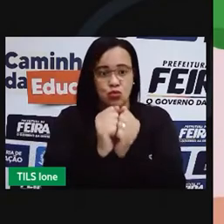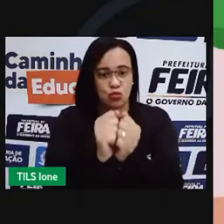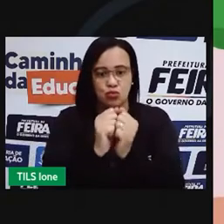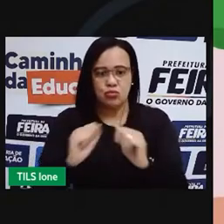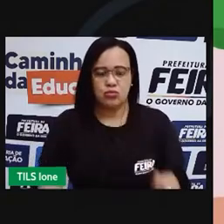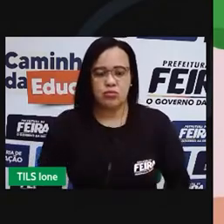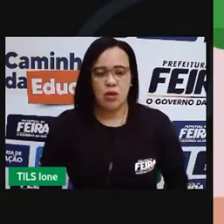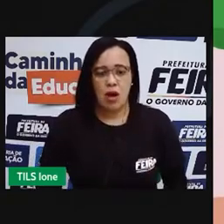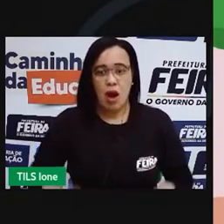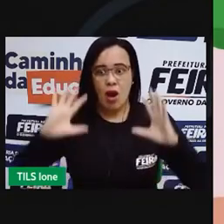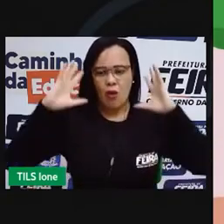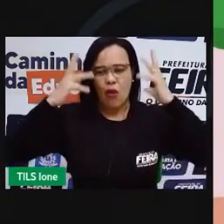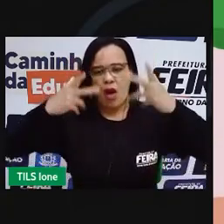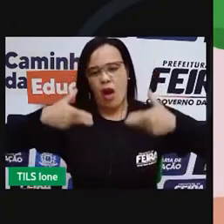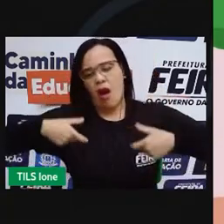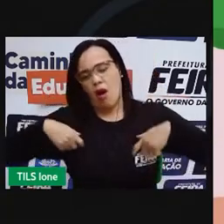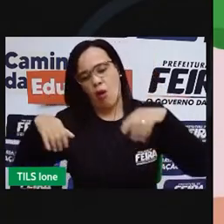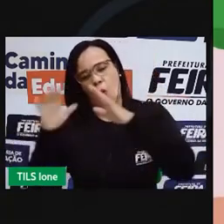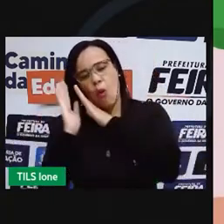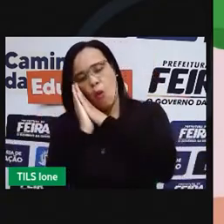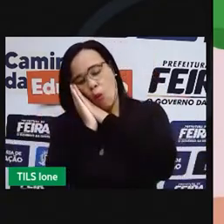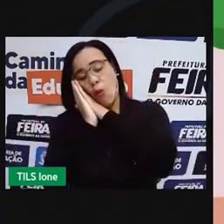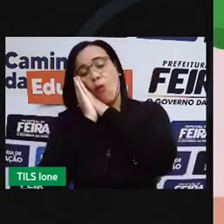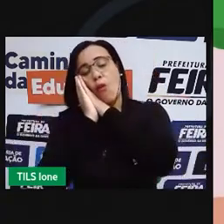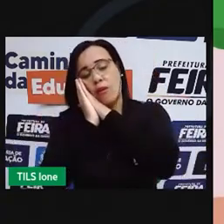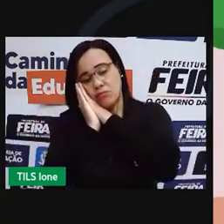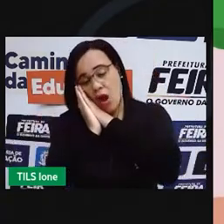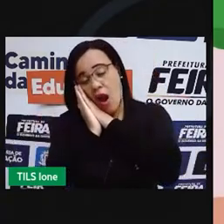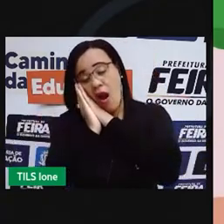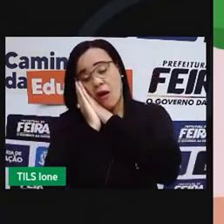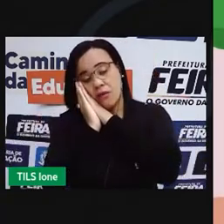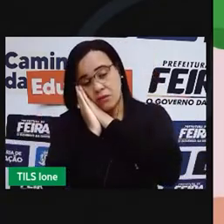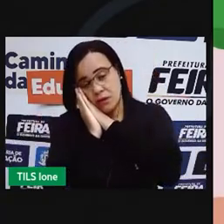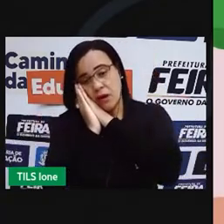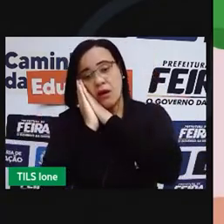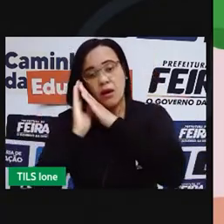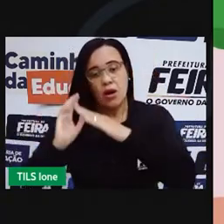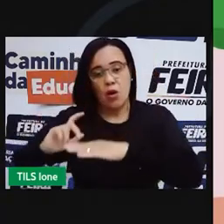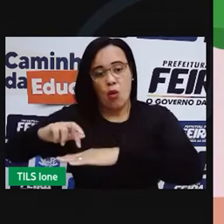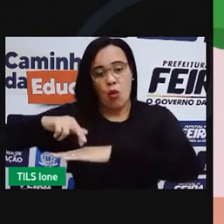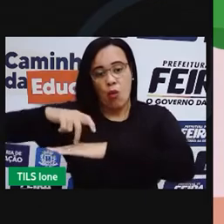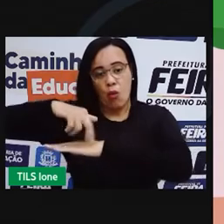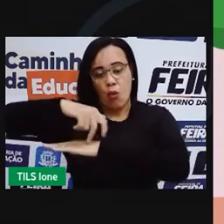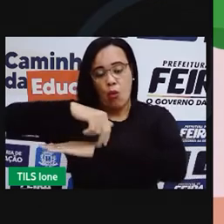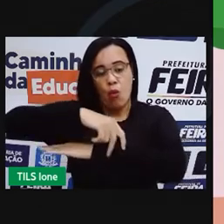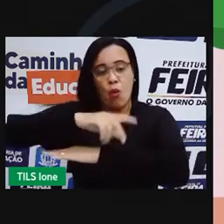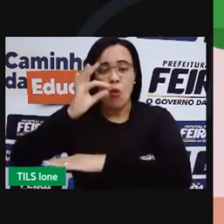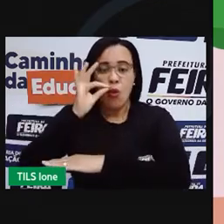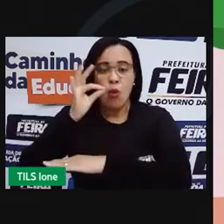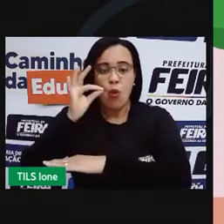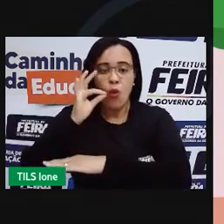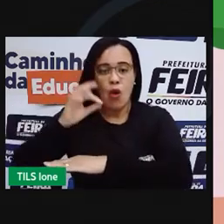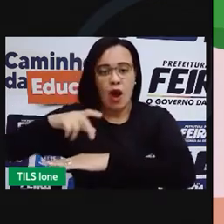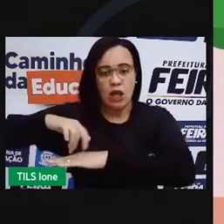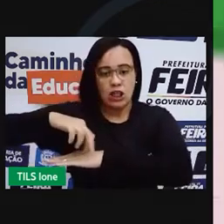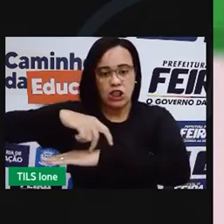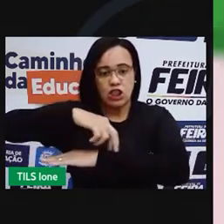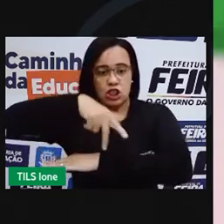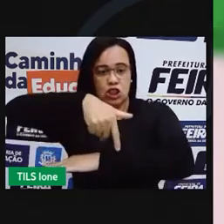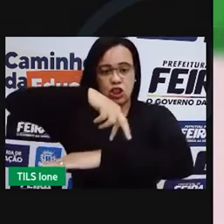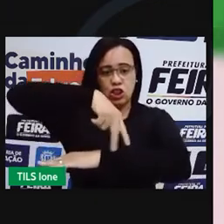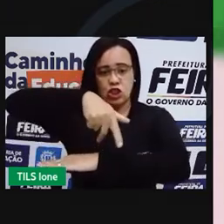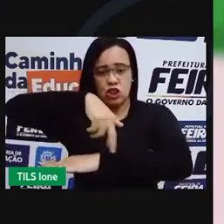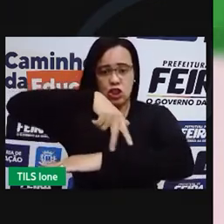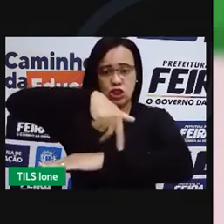Chegando lá, o leão estava dormindo. O ratinho então sobe em cima dele e faz a sua dancinha.